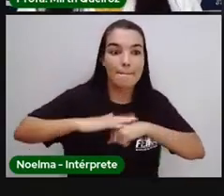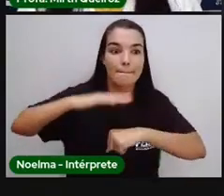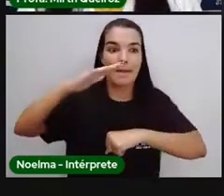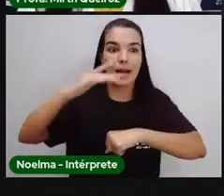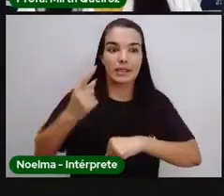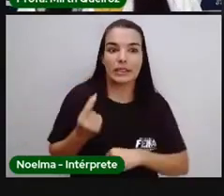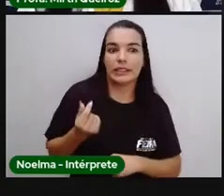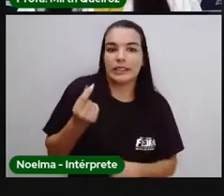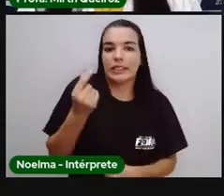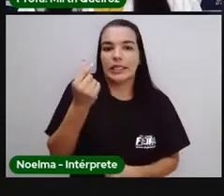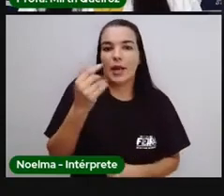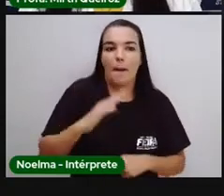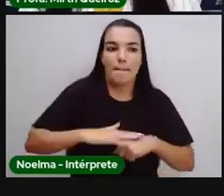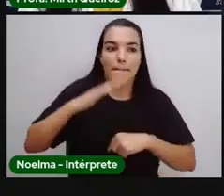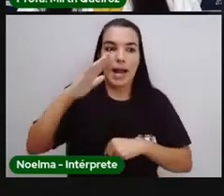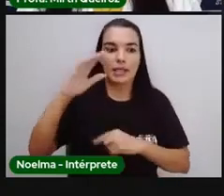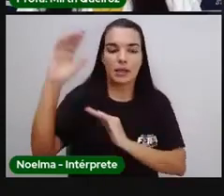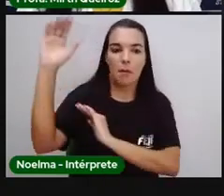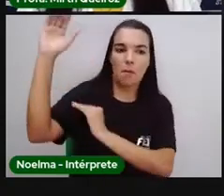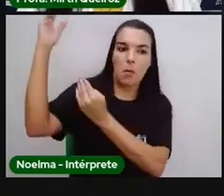e teriam mais poder.